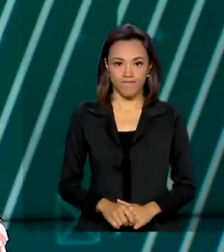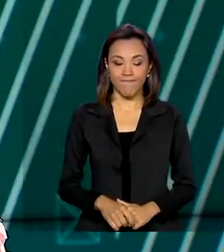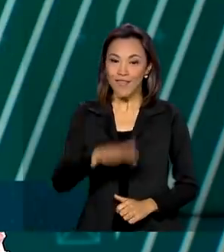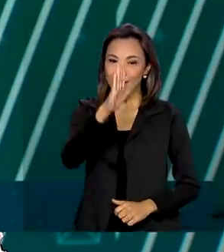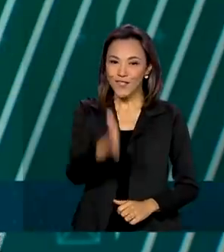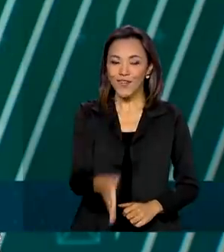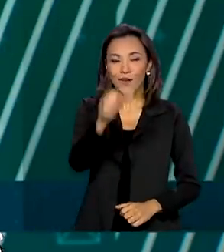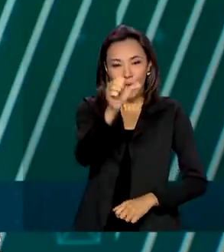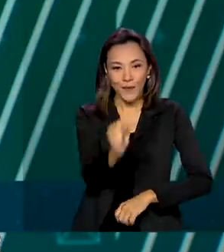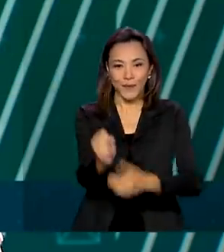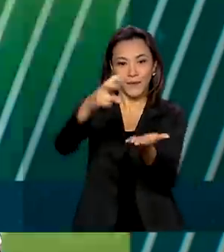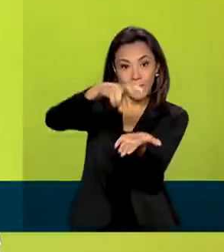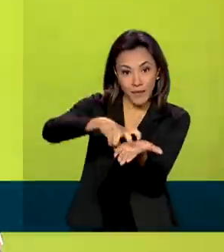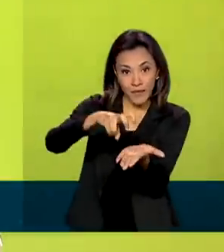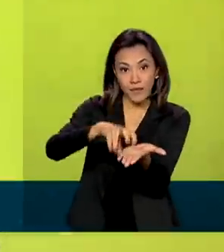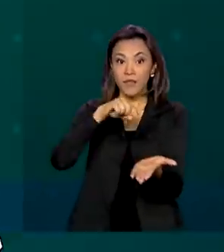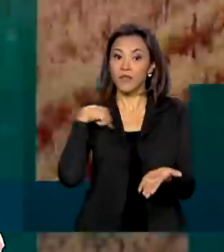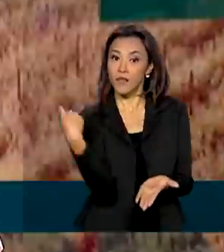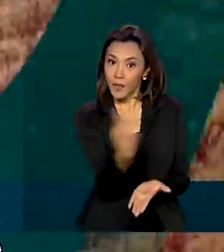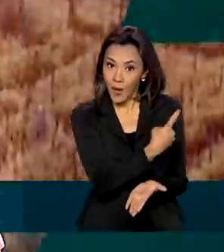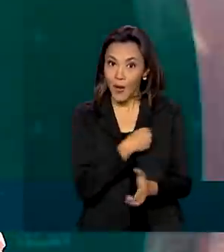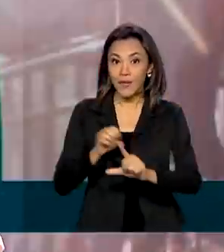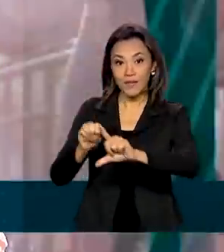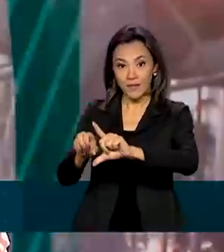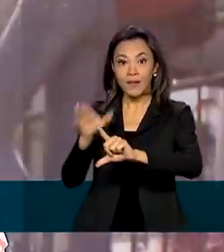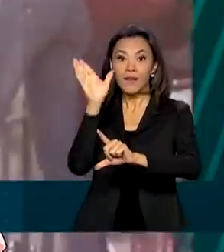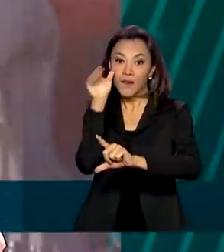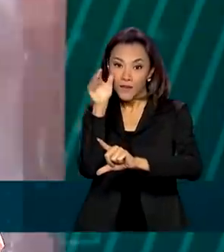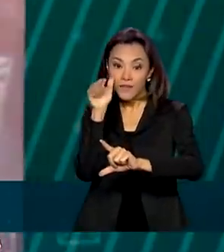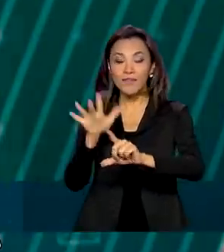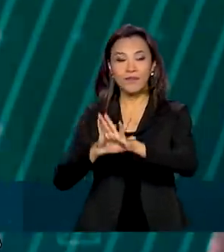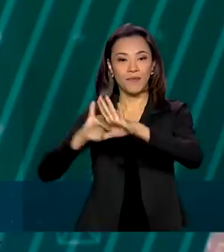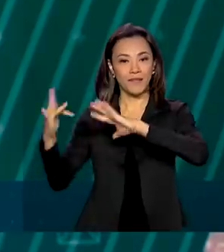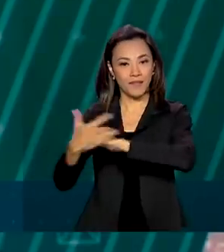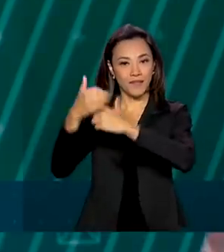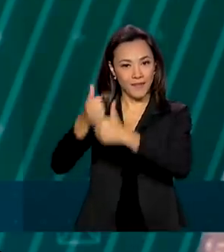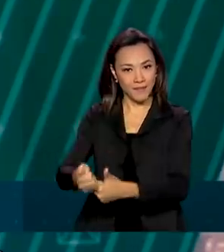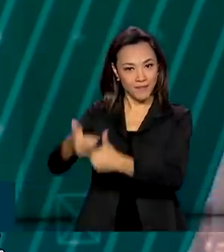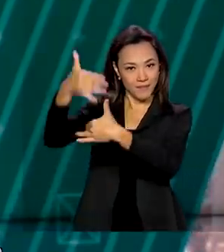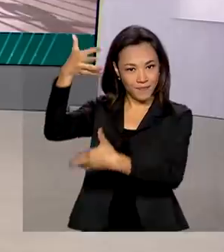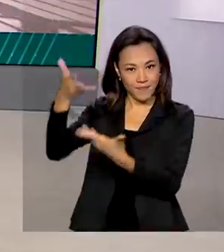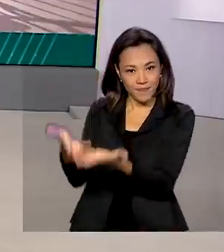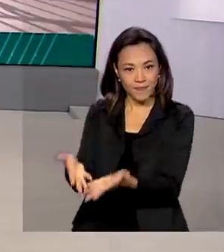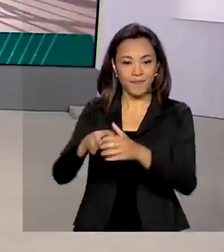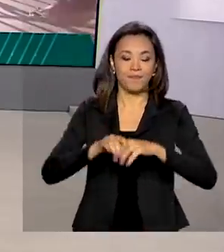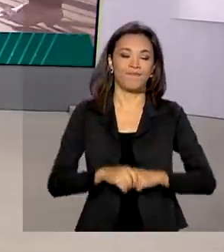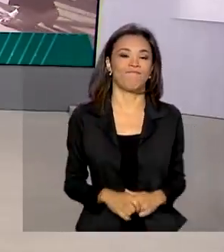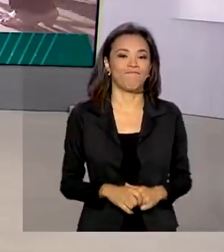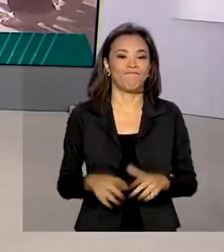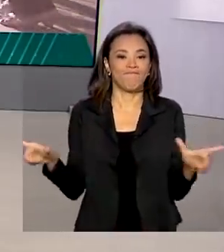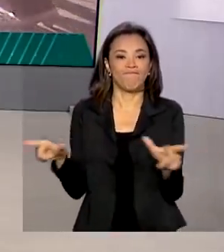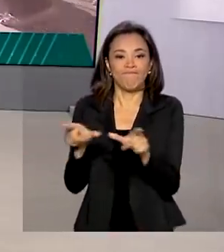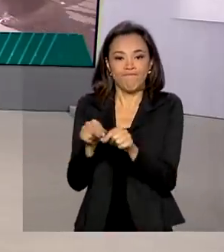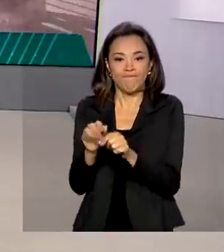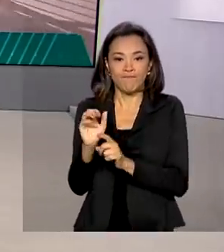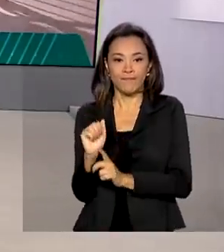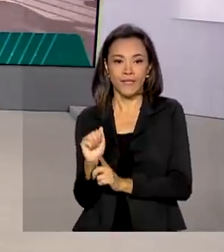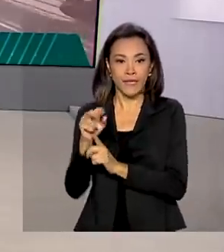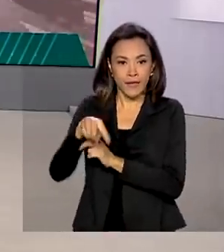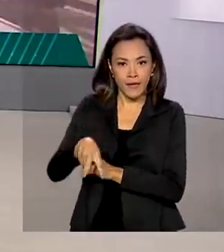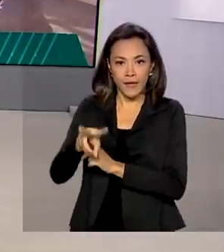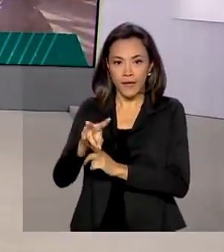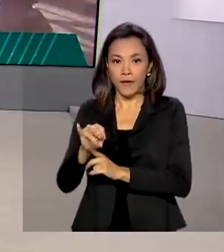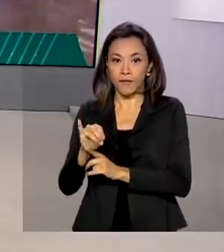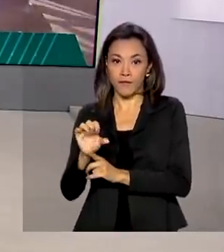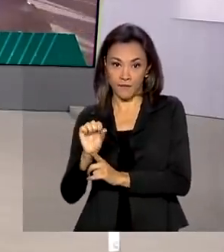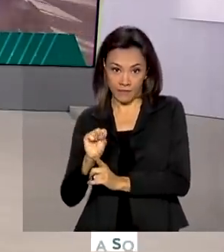São 8 horas da manhã e nós estamos ao vivo também pelas redes sociais. A Agência Nacional de Vigilância